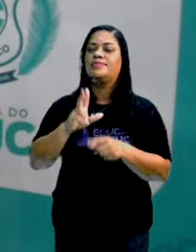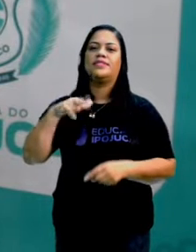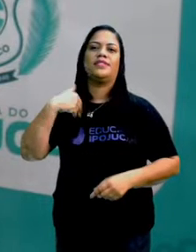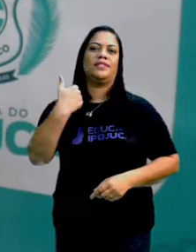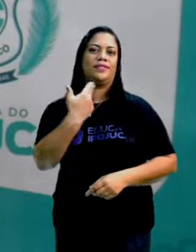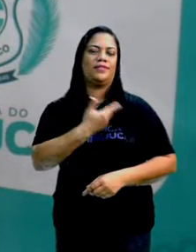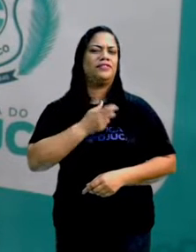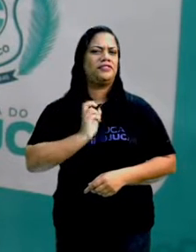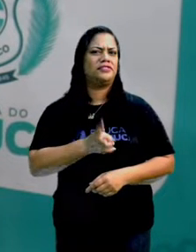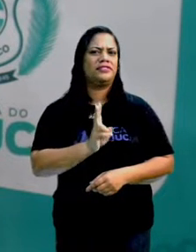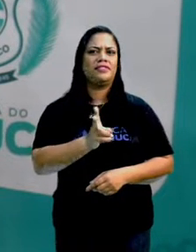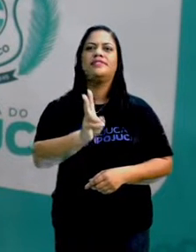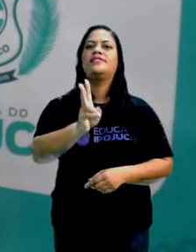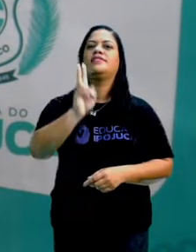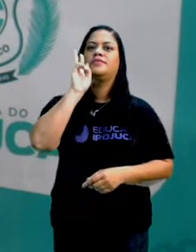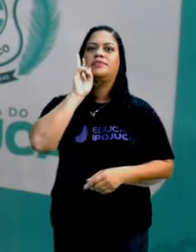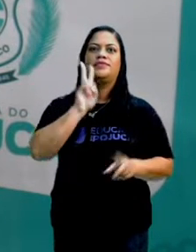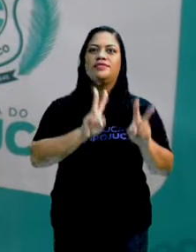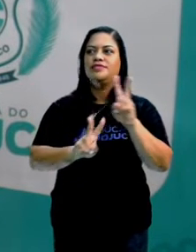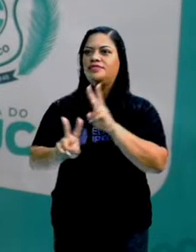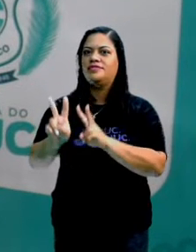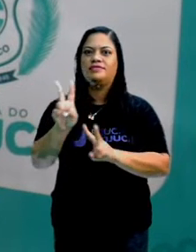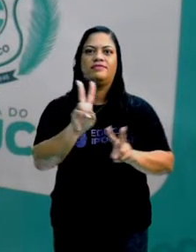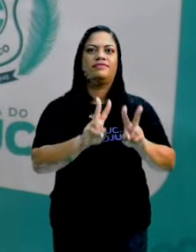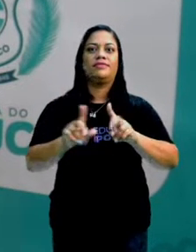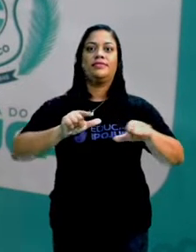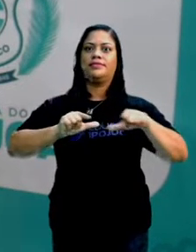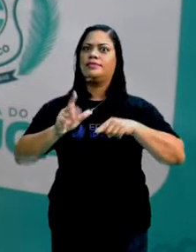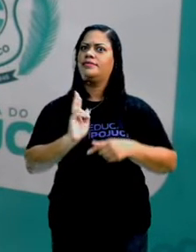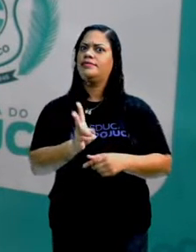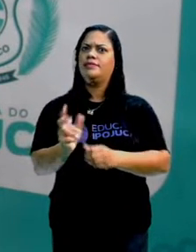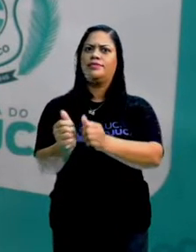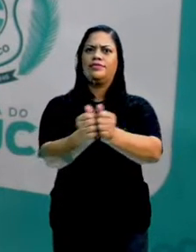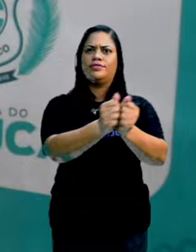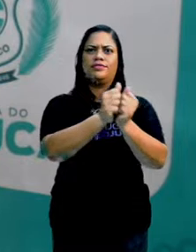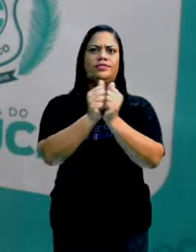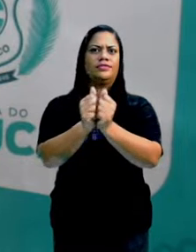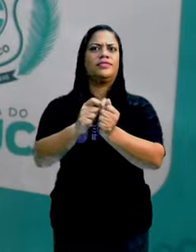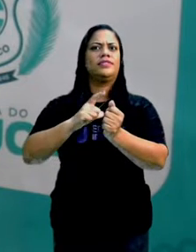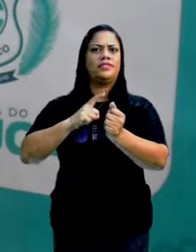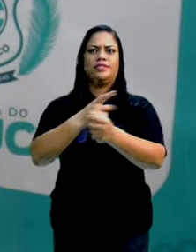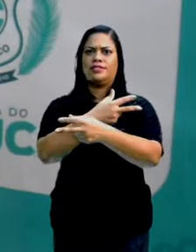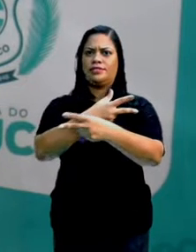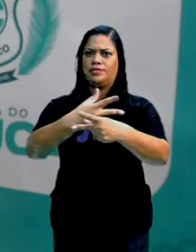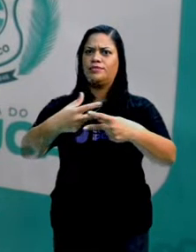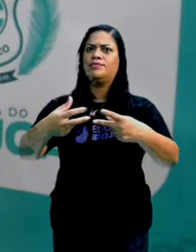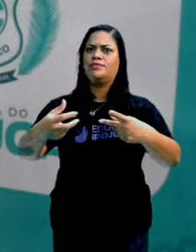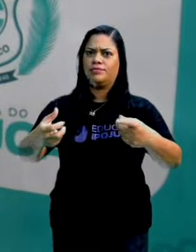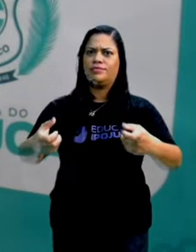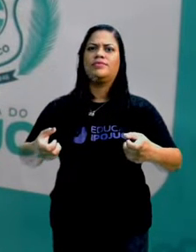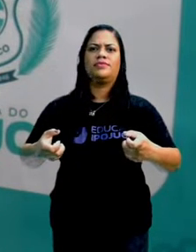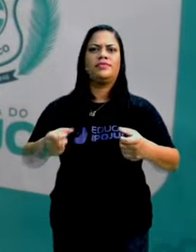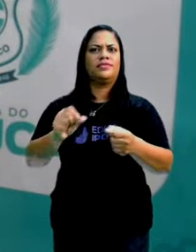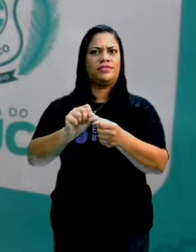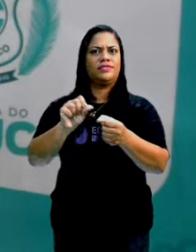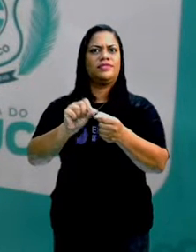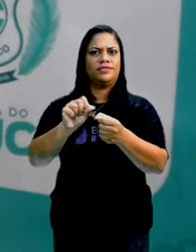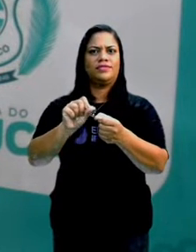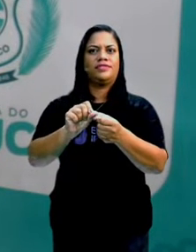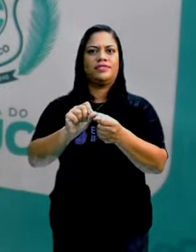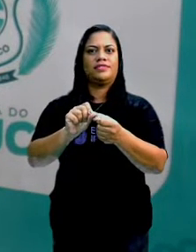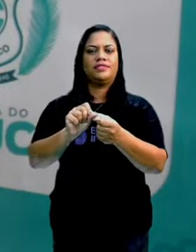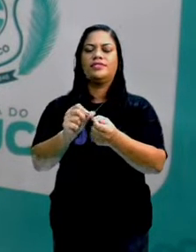estamos sempre trabalhando com essas figuras e também existem objetos que são feitos